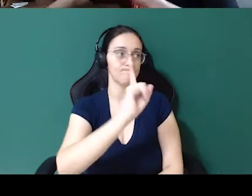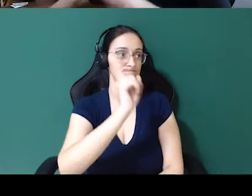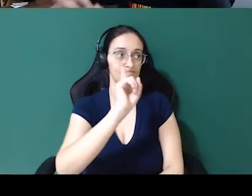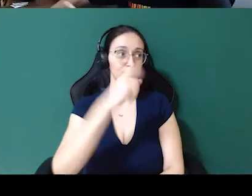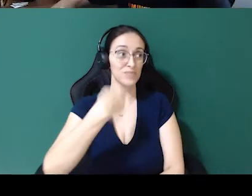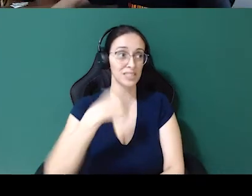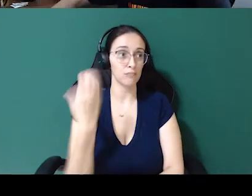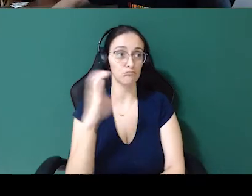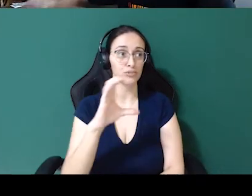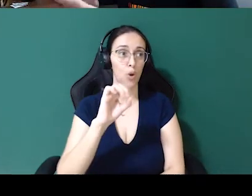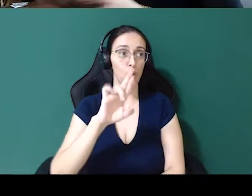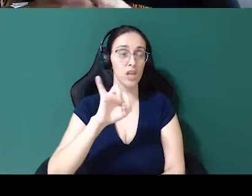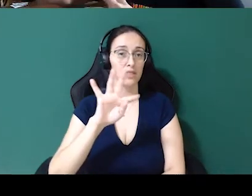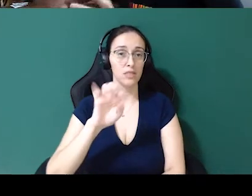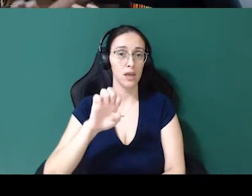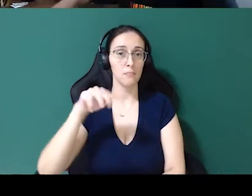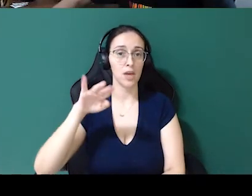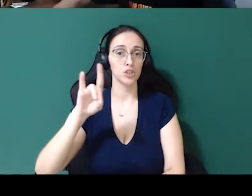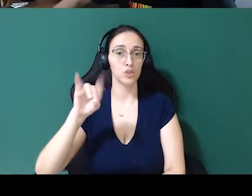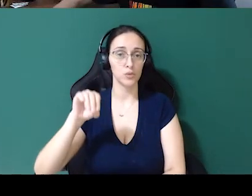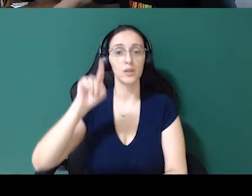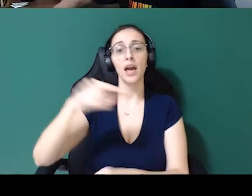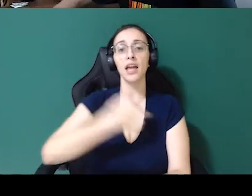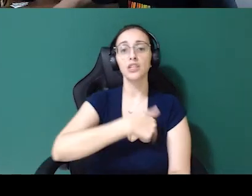religiões, principalmente as de...